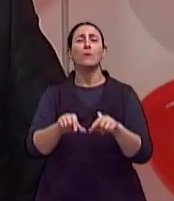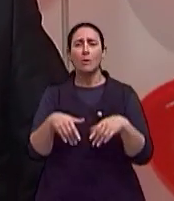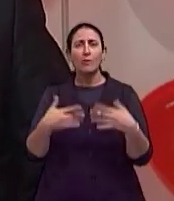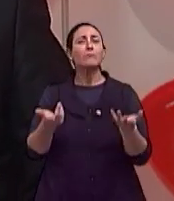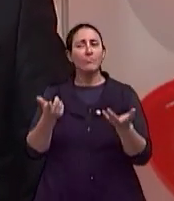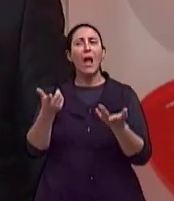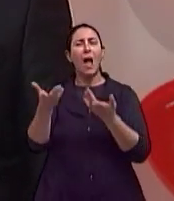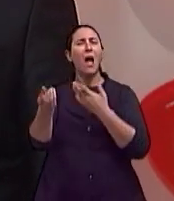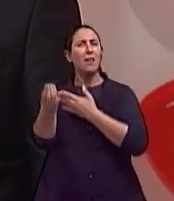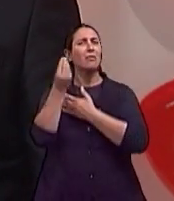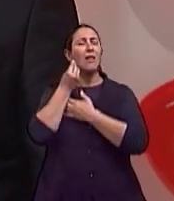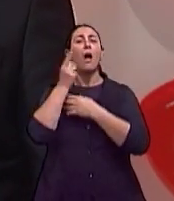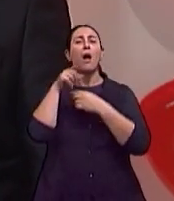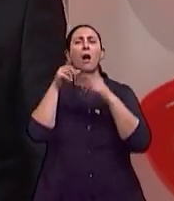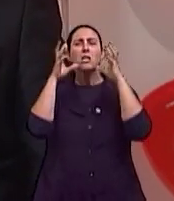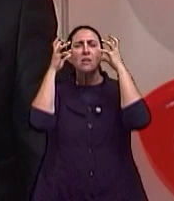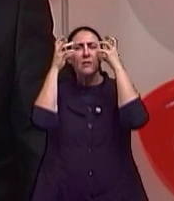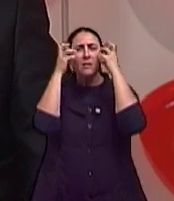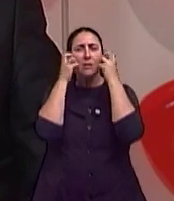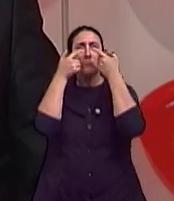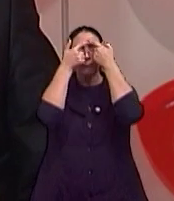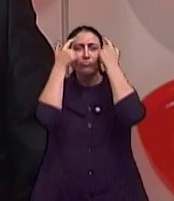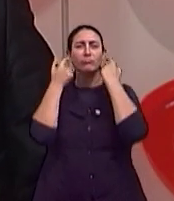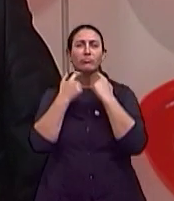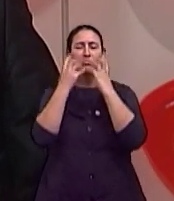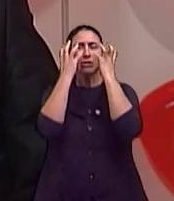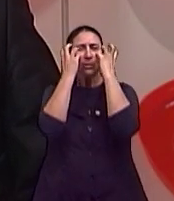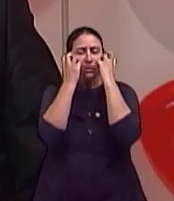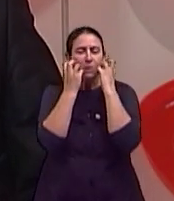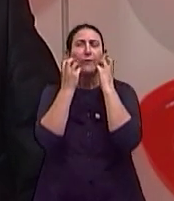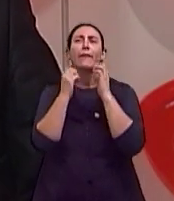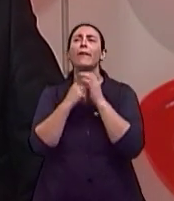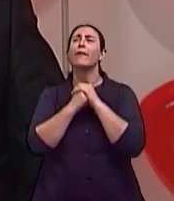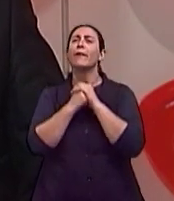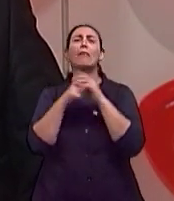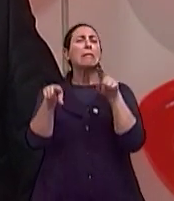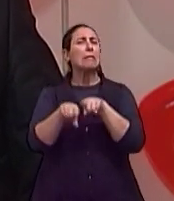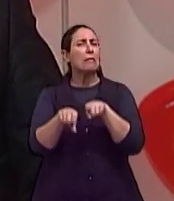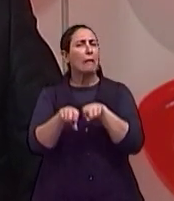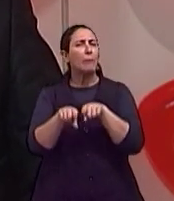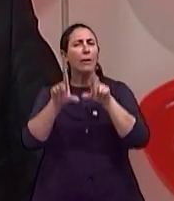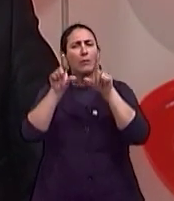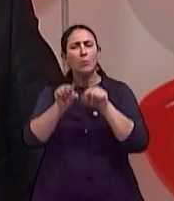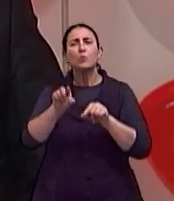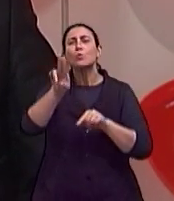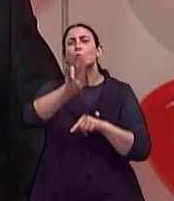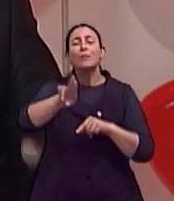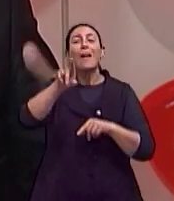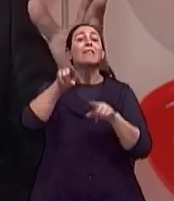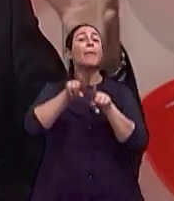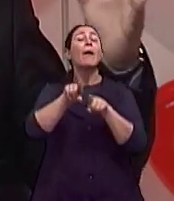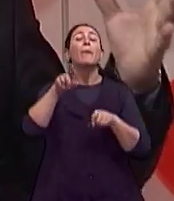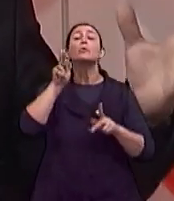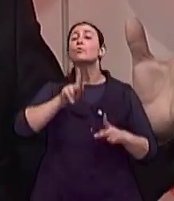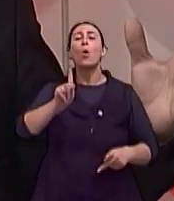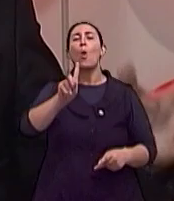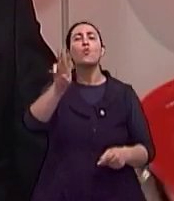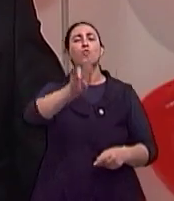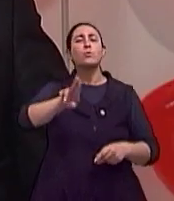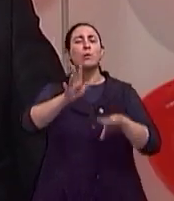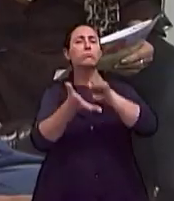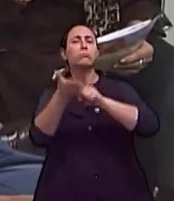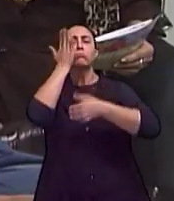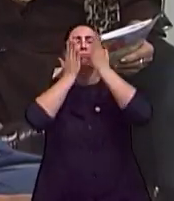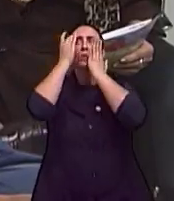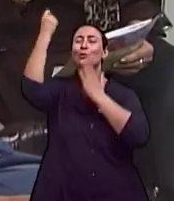que leva ao envelhecimento cutâneo precoce, a falta de uso de filtro solar, a falta da poluição Isso seria